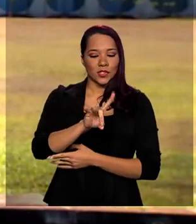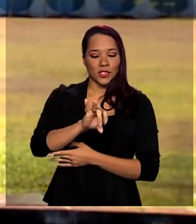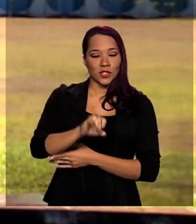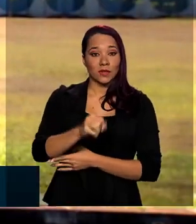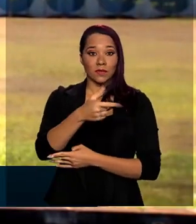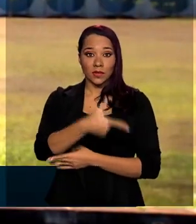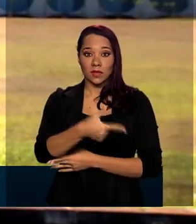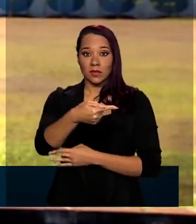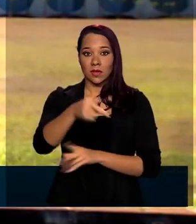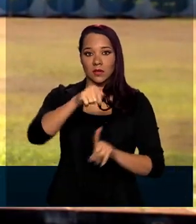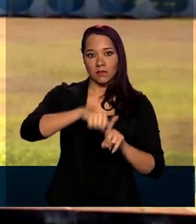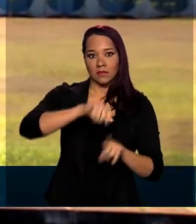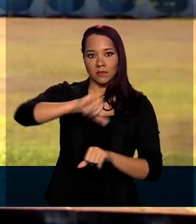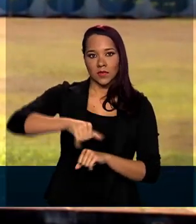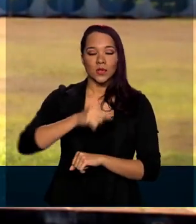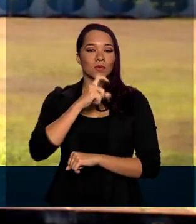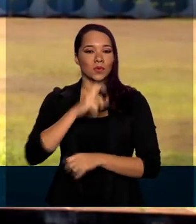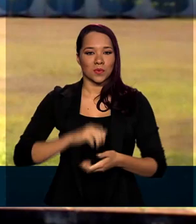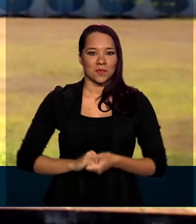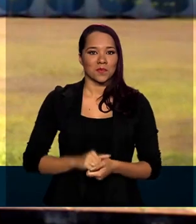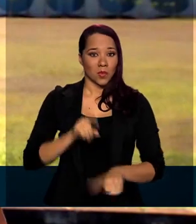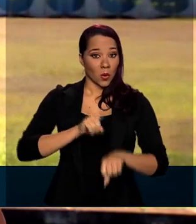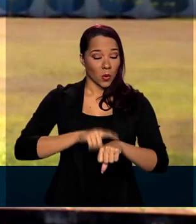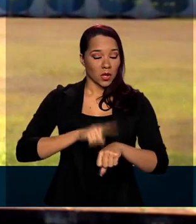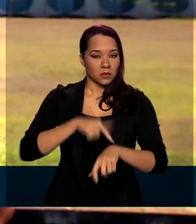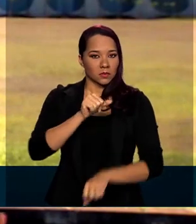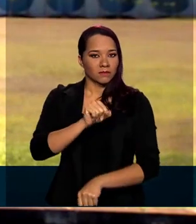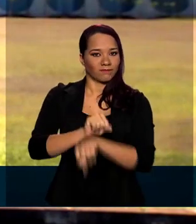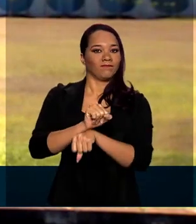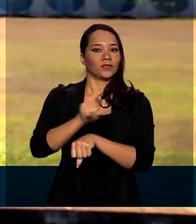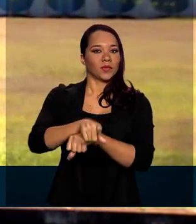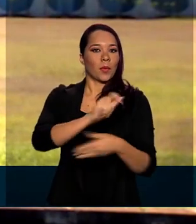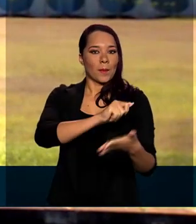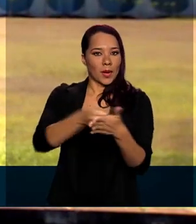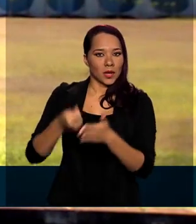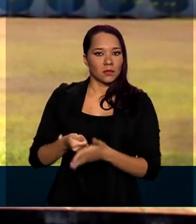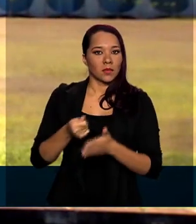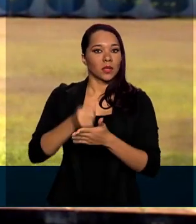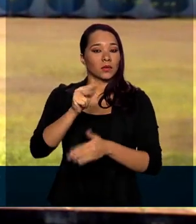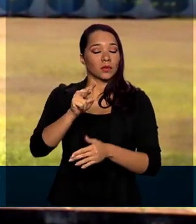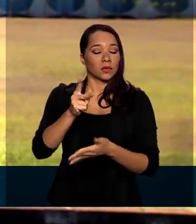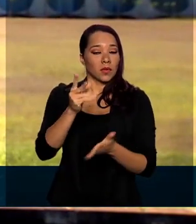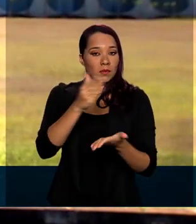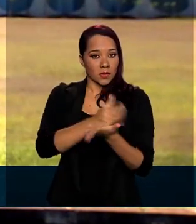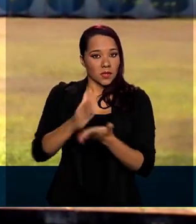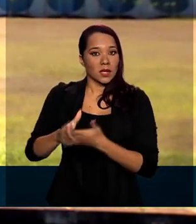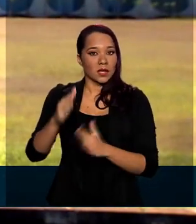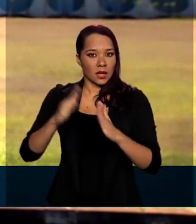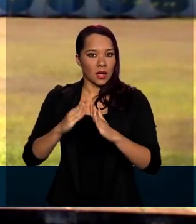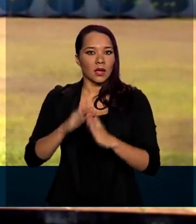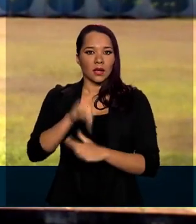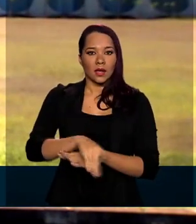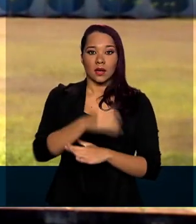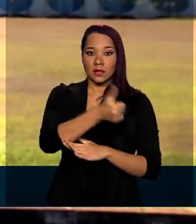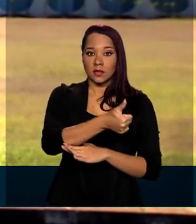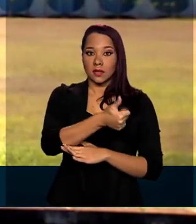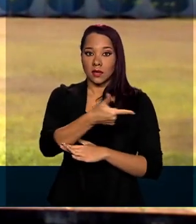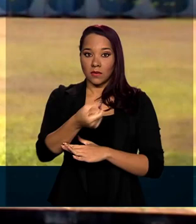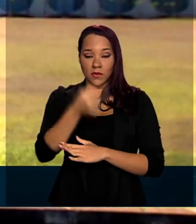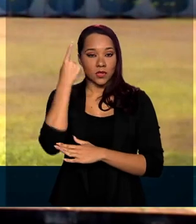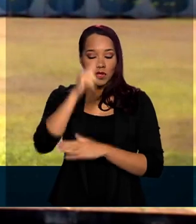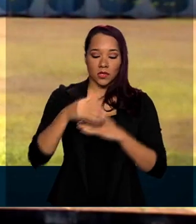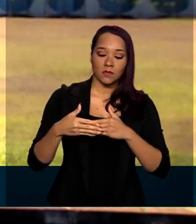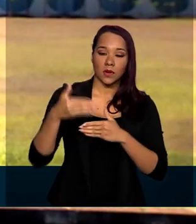27 de julho. O prazo de suspensão do pagamento da prestação da casa própria, que era de 120 dias,